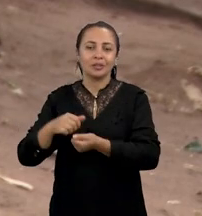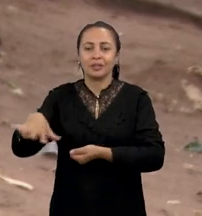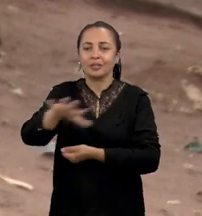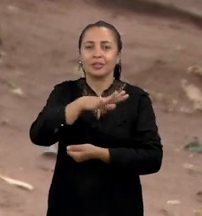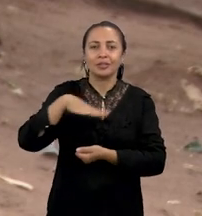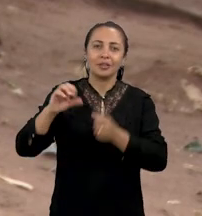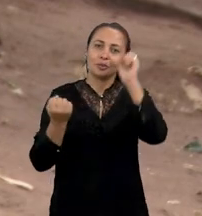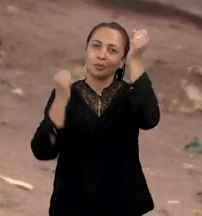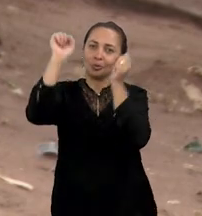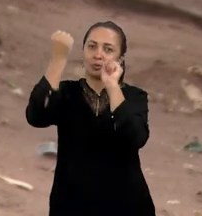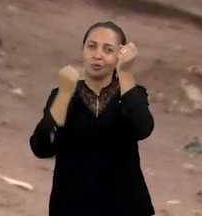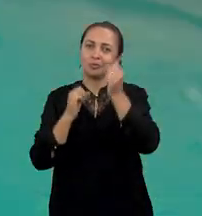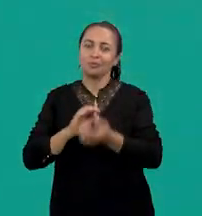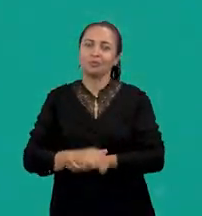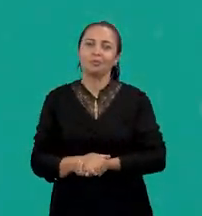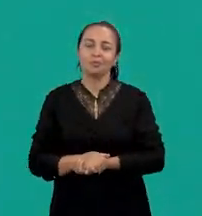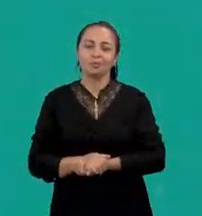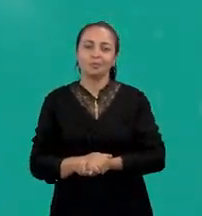da área industrial.